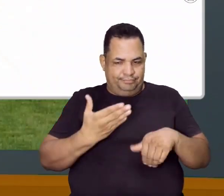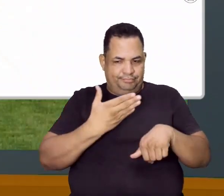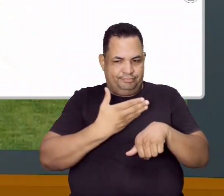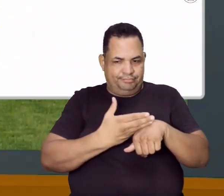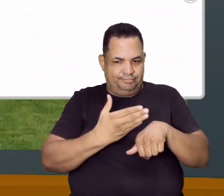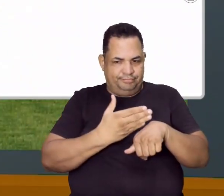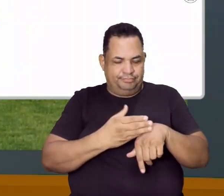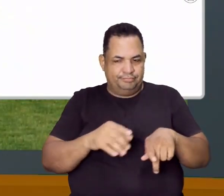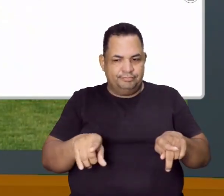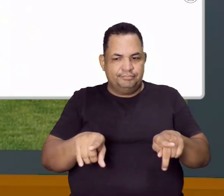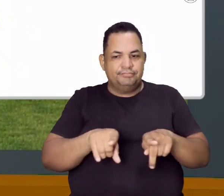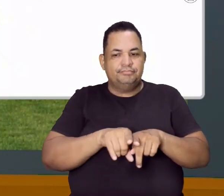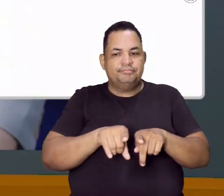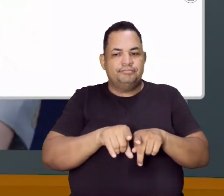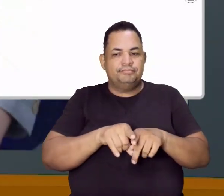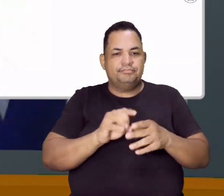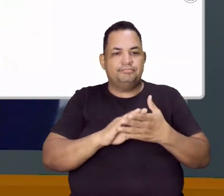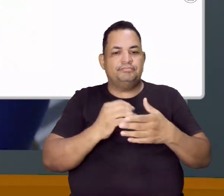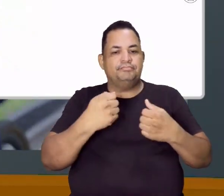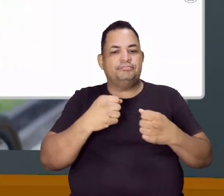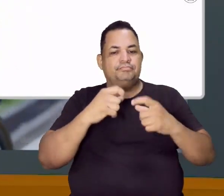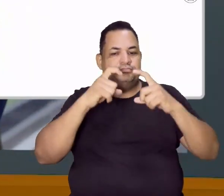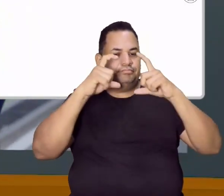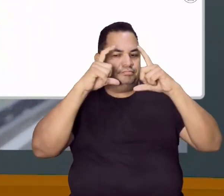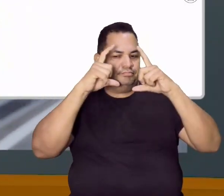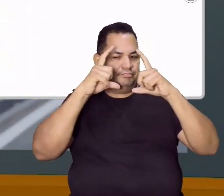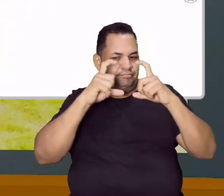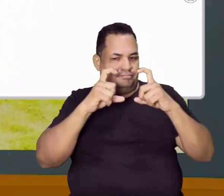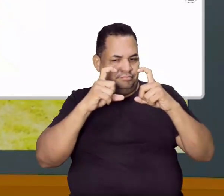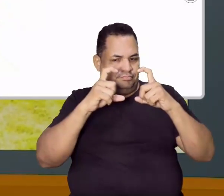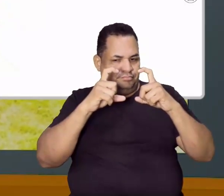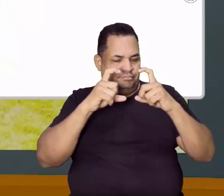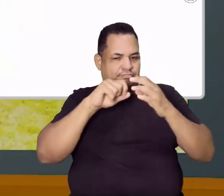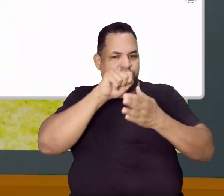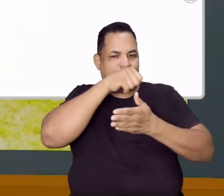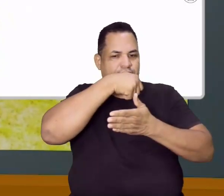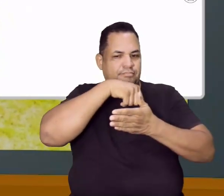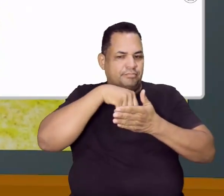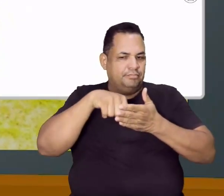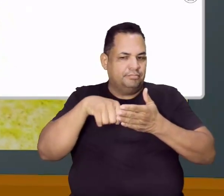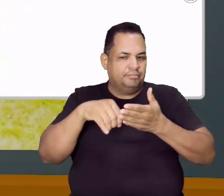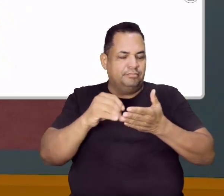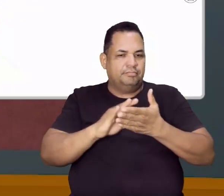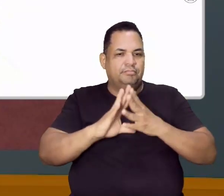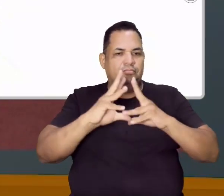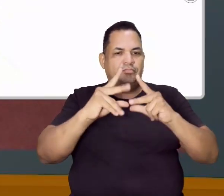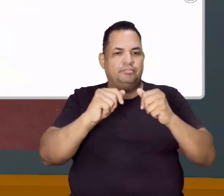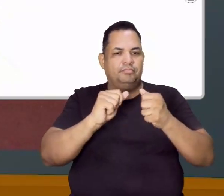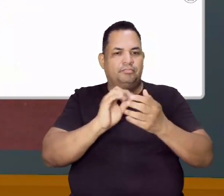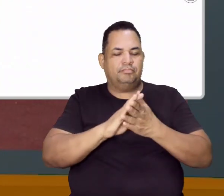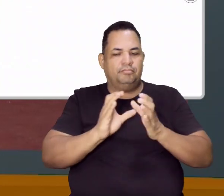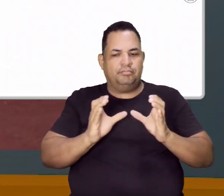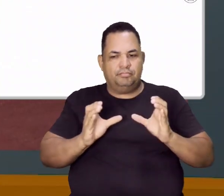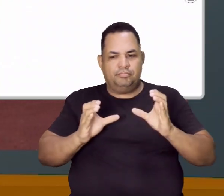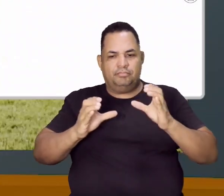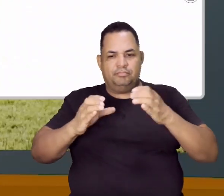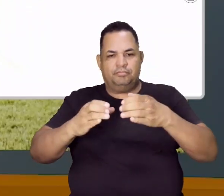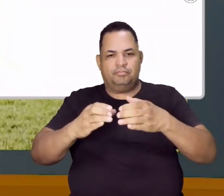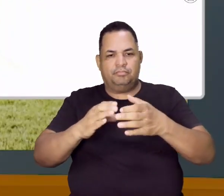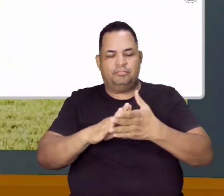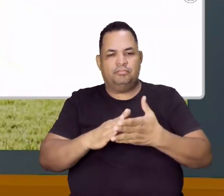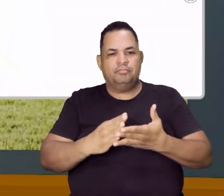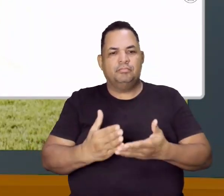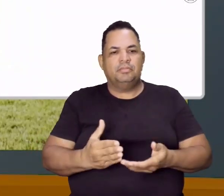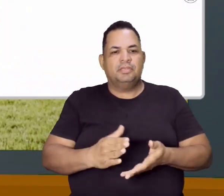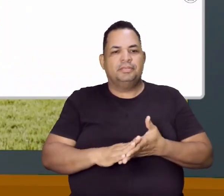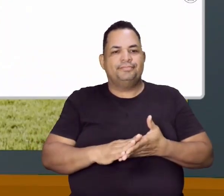ele também é para ser registrado, ele também é para ser vivenciado, ele também é para ser feito aí em grupo, tá? Então,